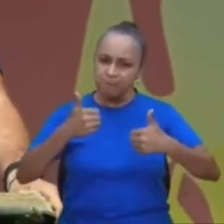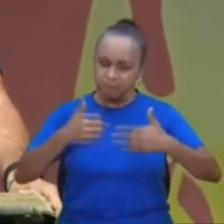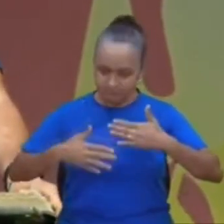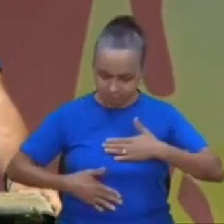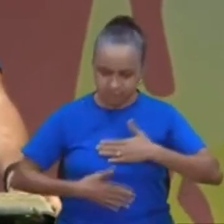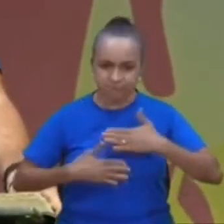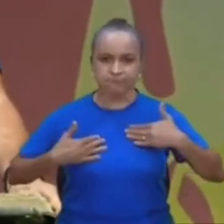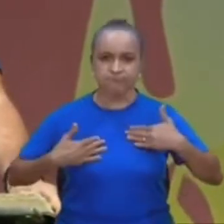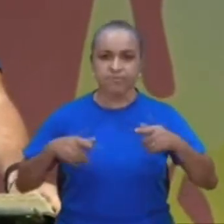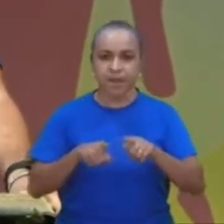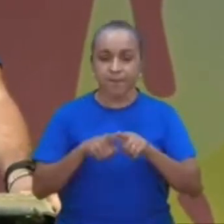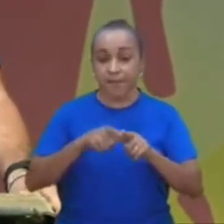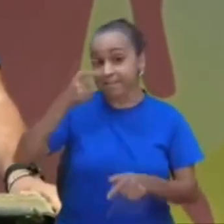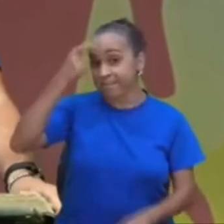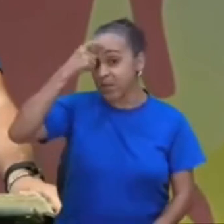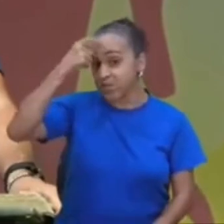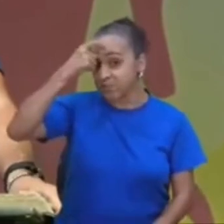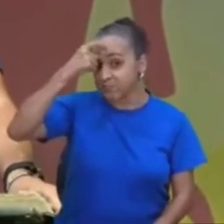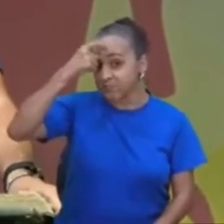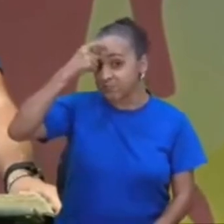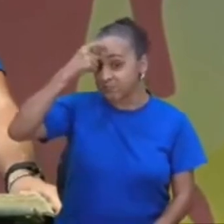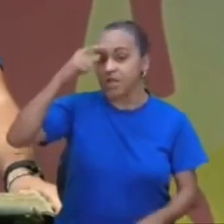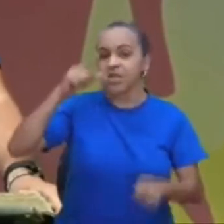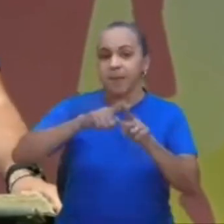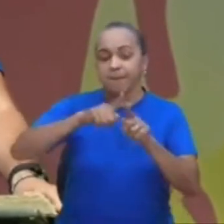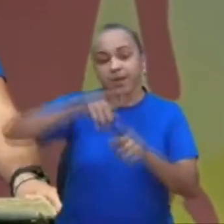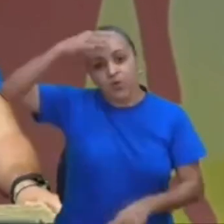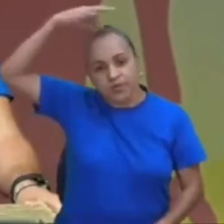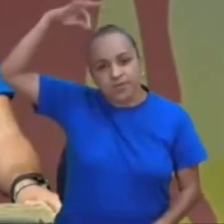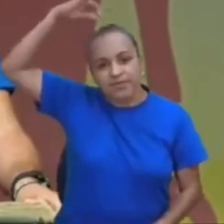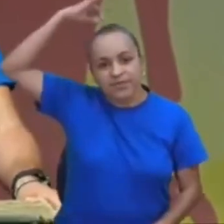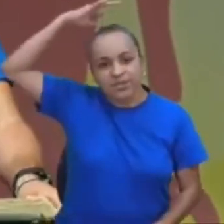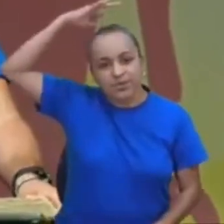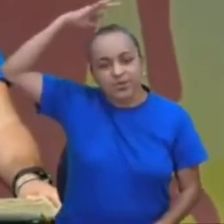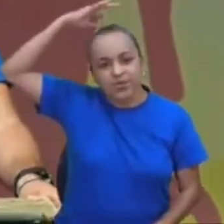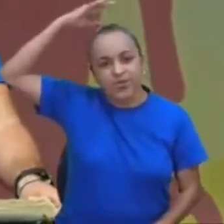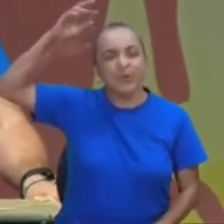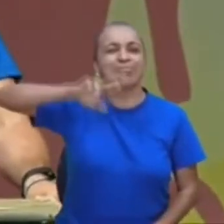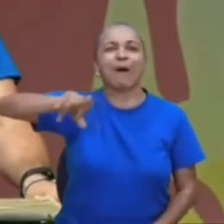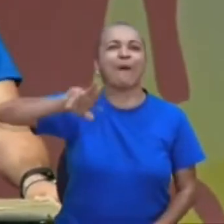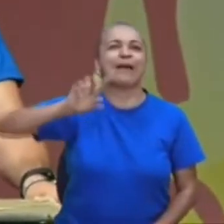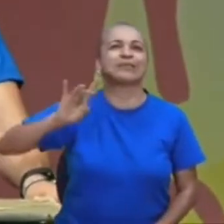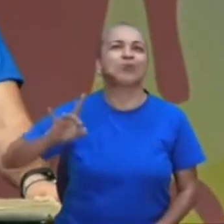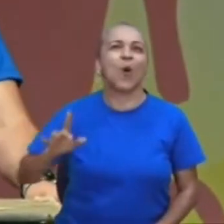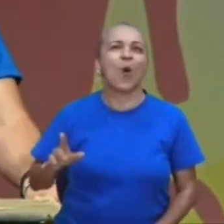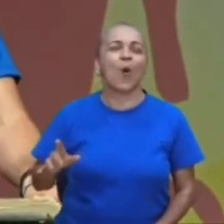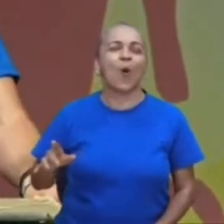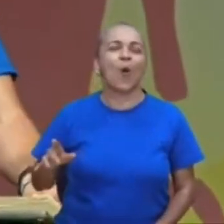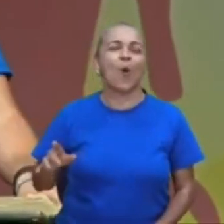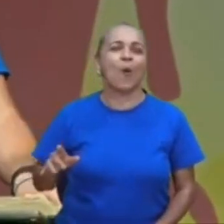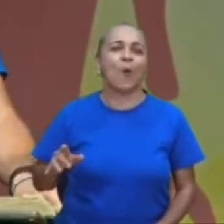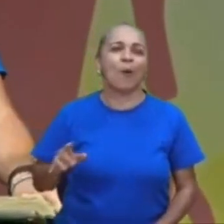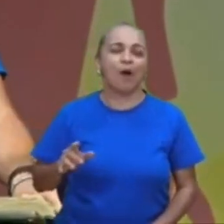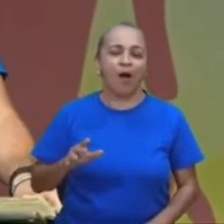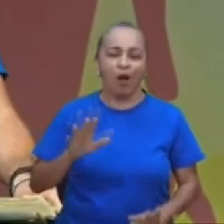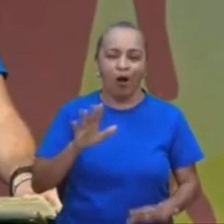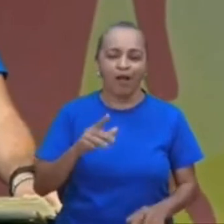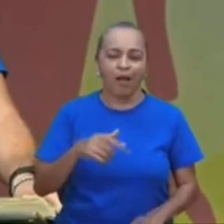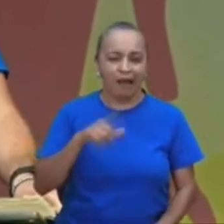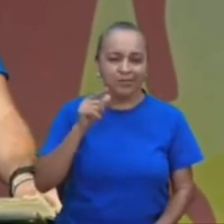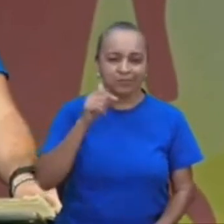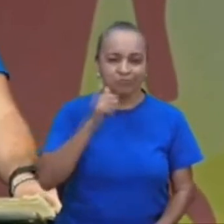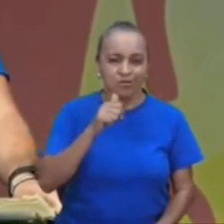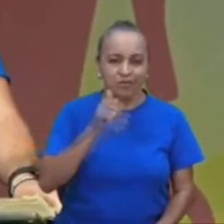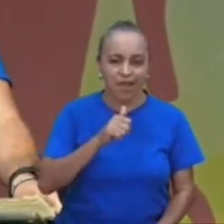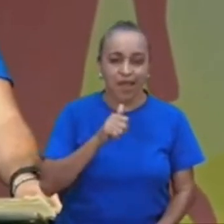mentalmente, no conhecimento, e espiritualmente, não é só uma parte, como uma jovem, uma mãe me ligou e disse, pastor, o você está ensinando aí, eu digo, o foi?